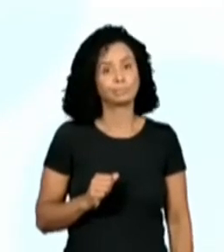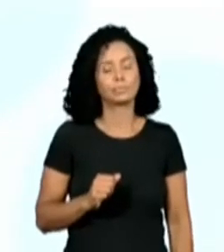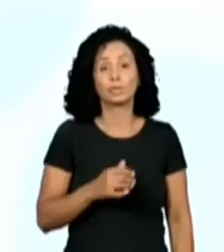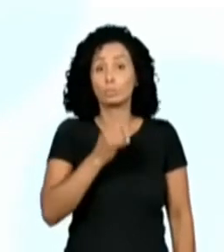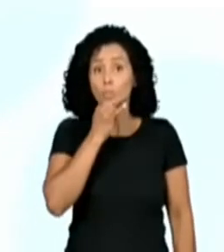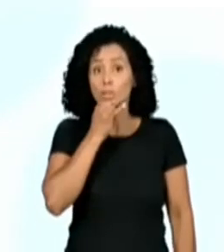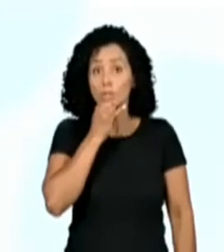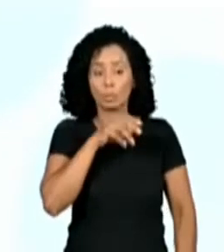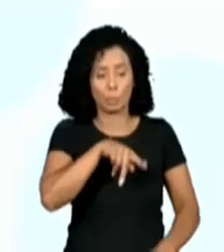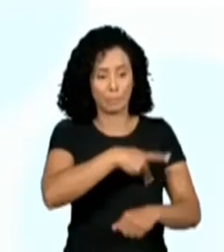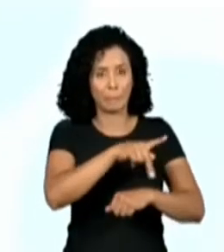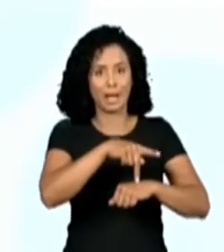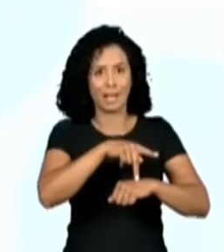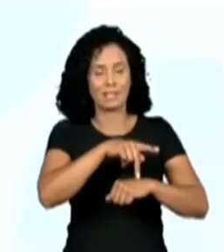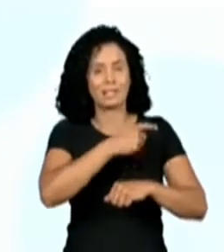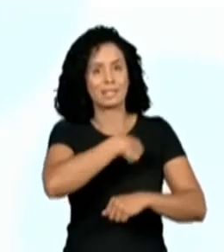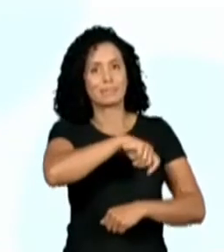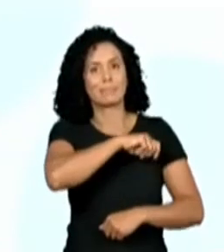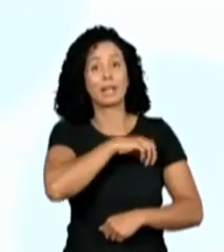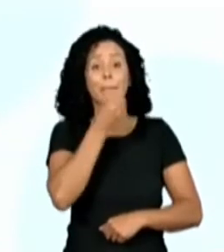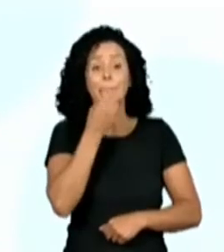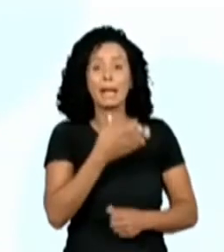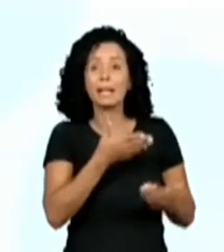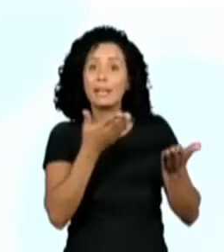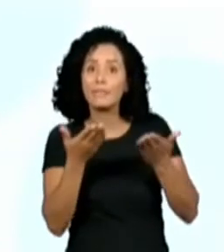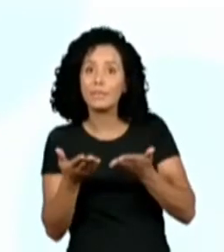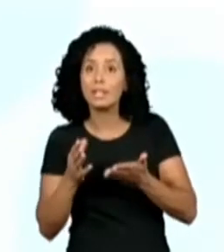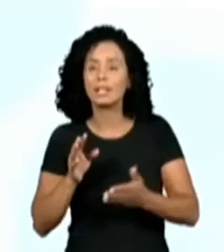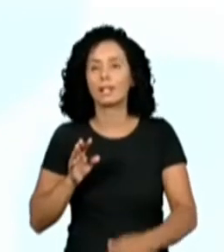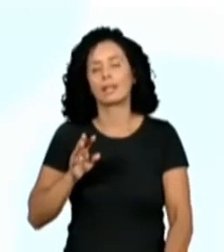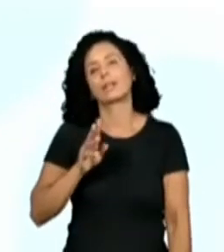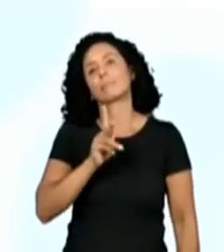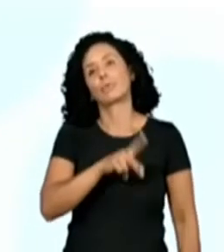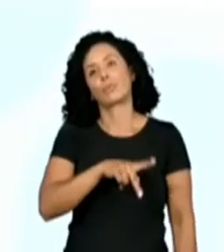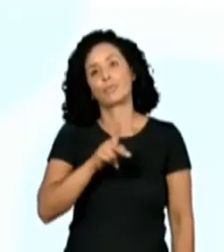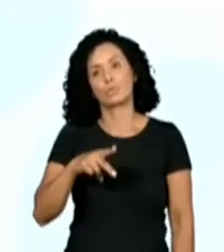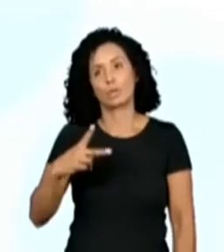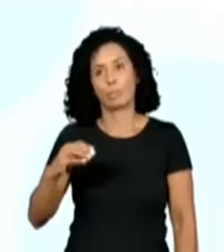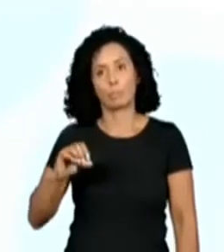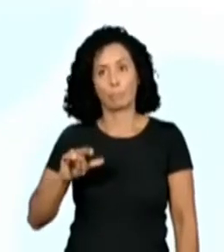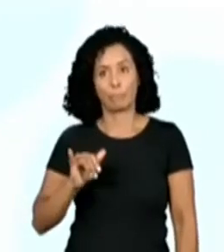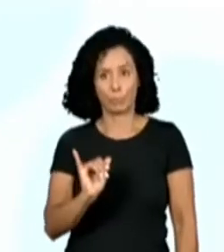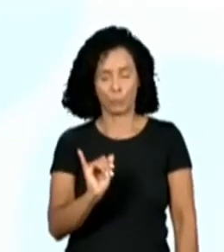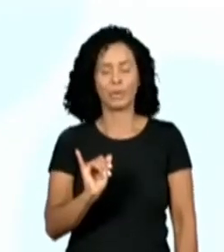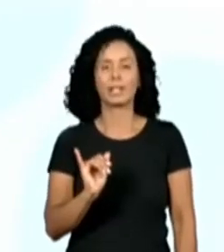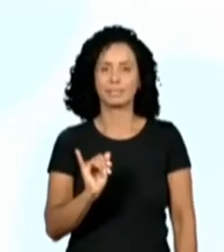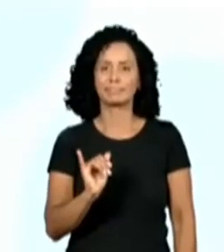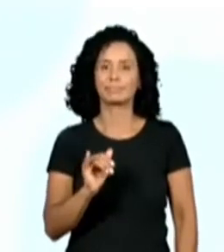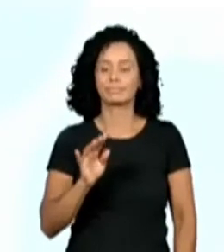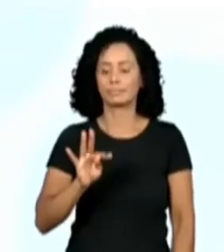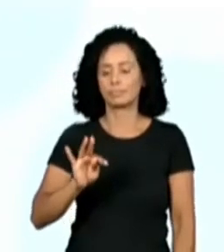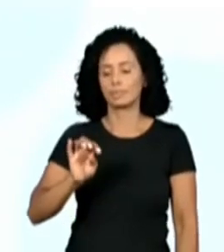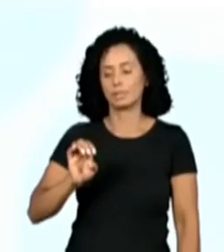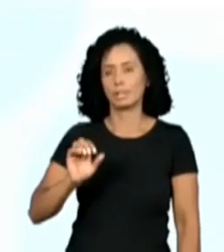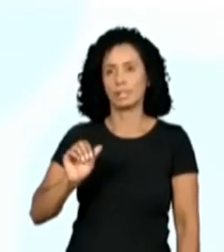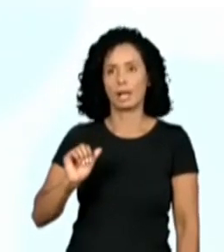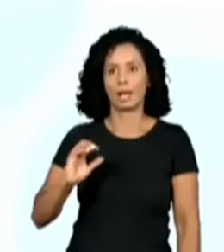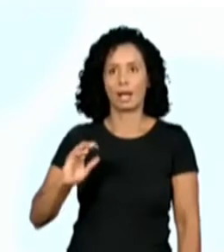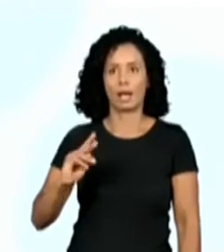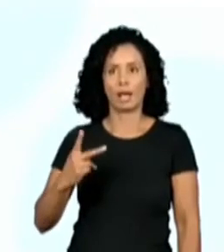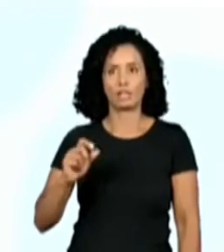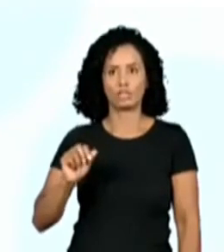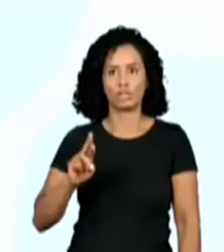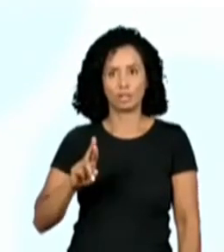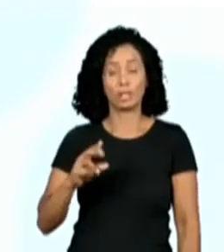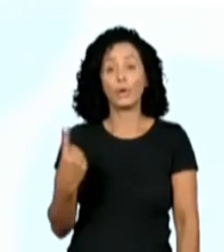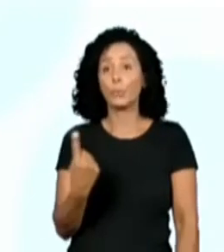usar Welcome, Bem-vinda, Teacher Polly, Professora Polly. Então, a gente usa a palavra Teacher e mais o primeiro nome